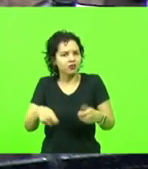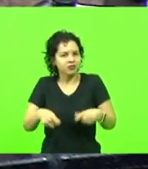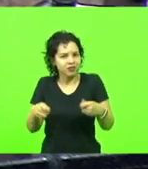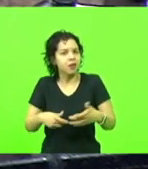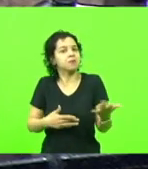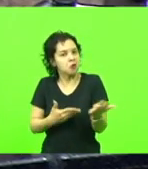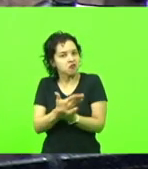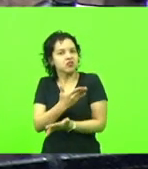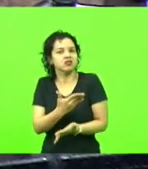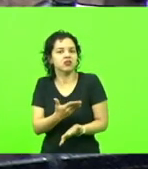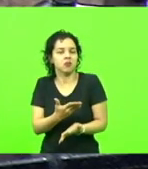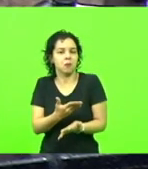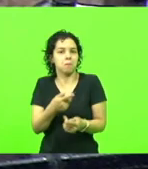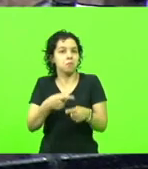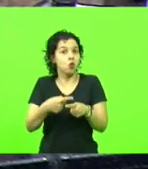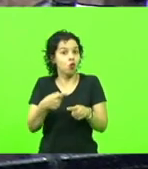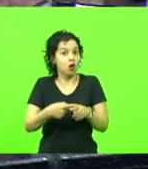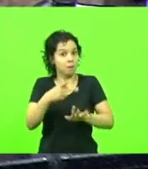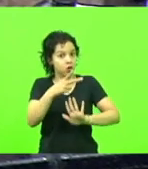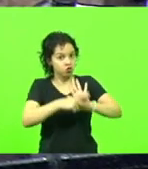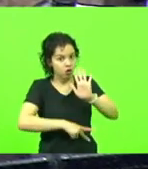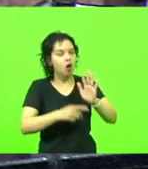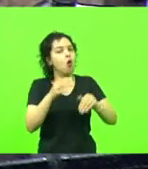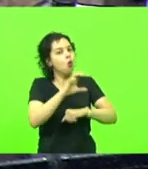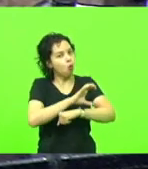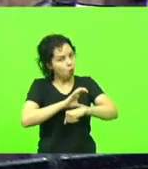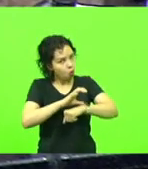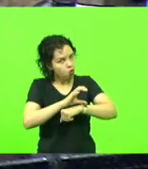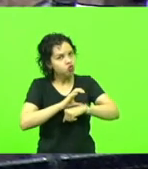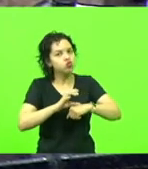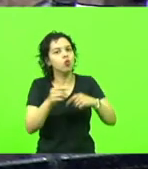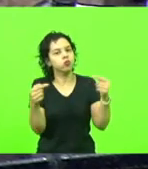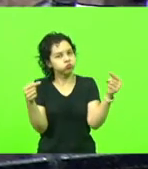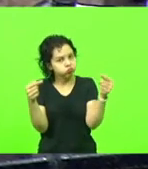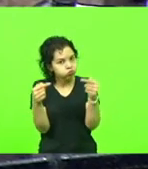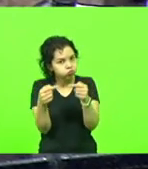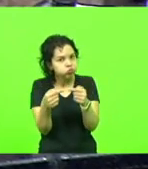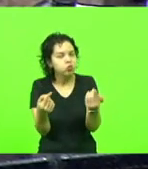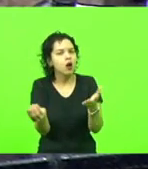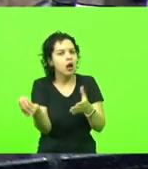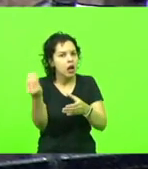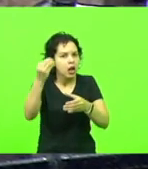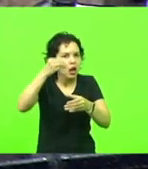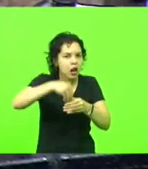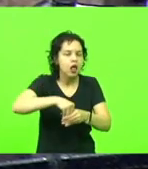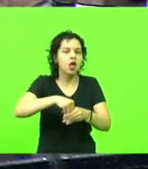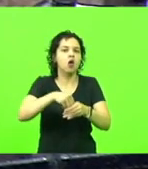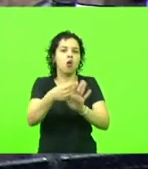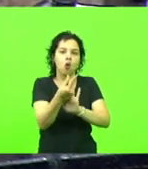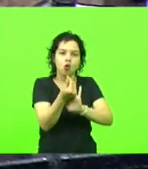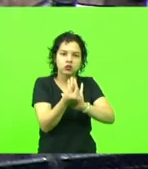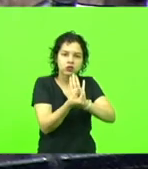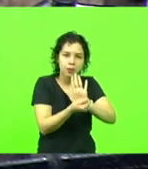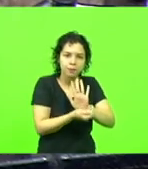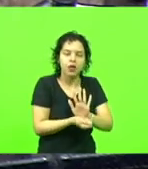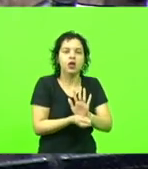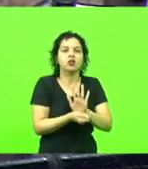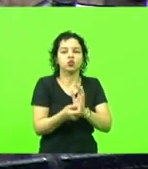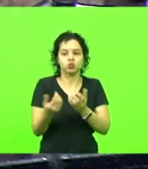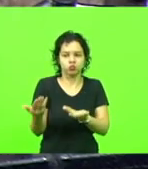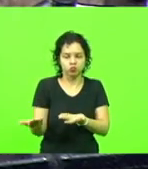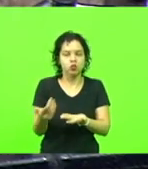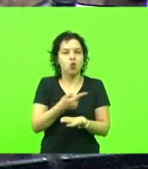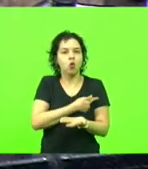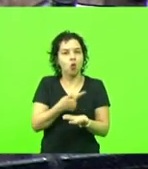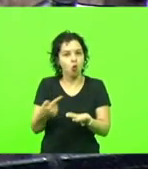aprovação, porque o projeto é constitucional e está dentro do orçamento disponibilizado pelo governo. Então,